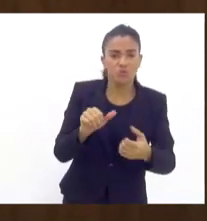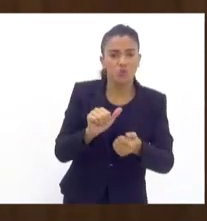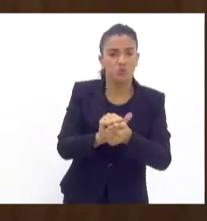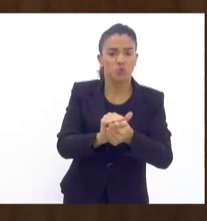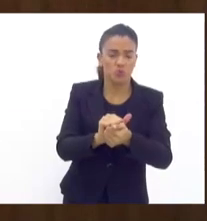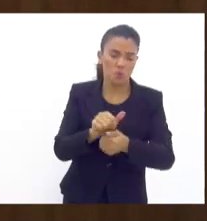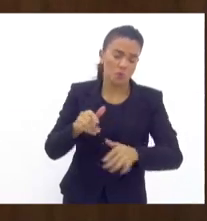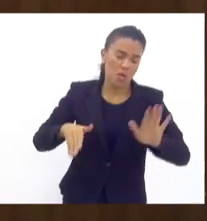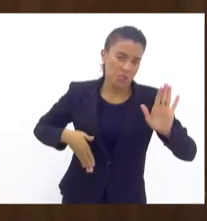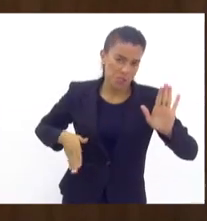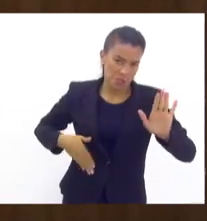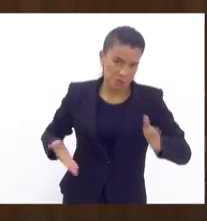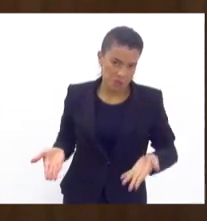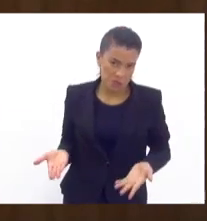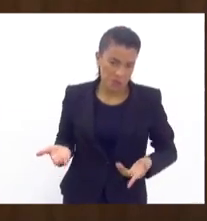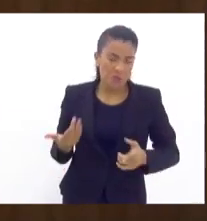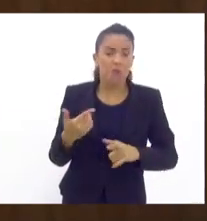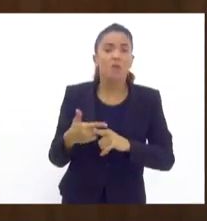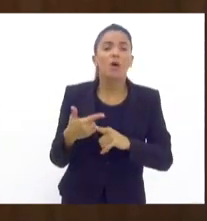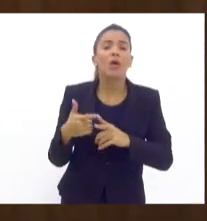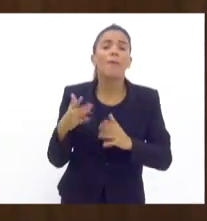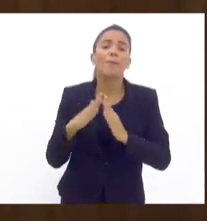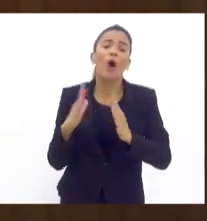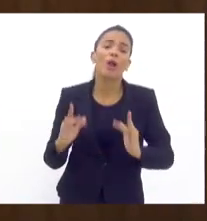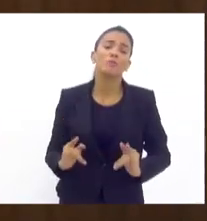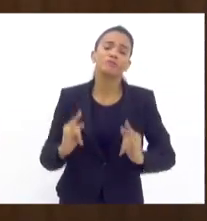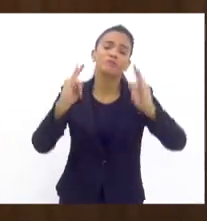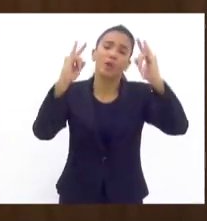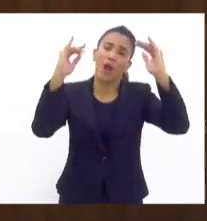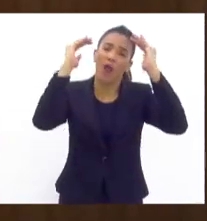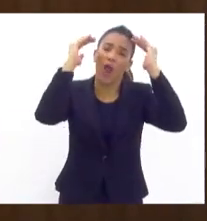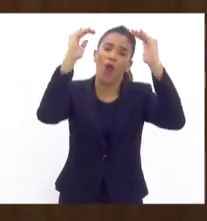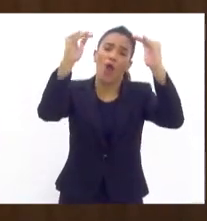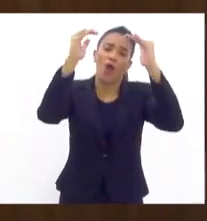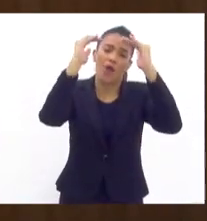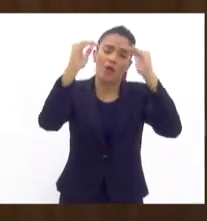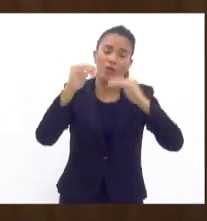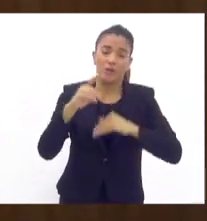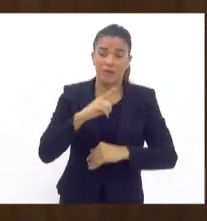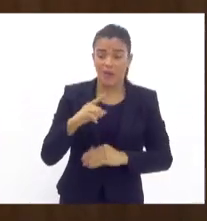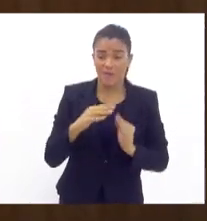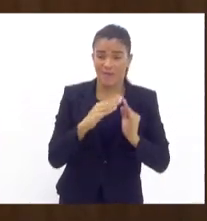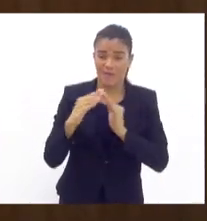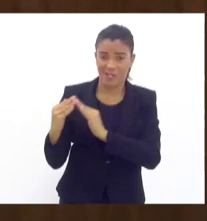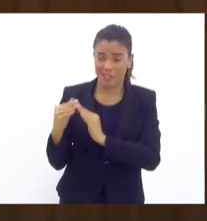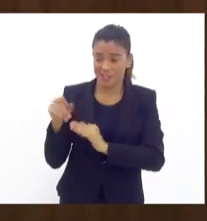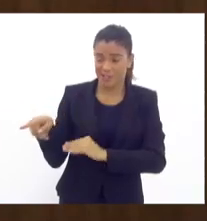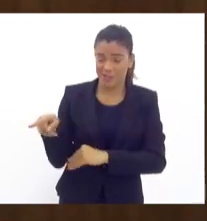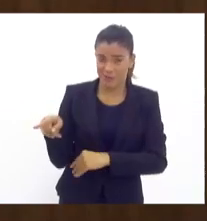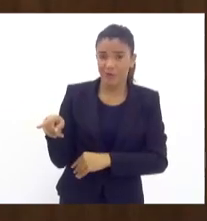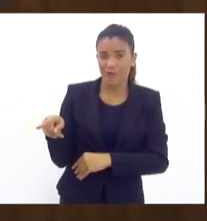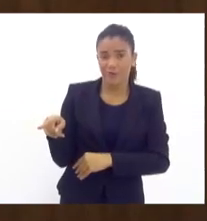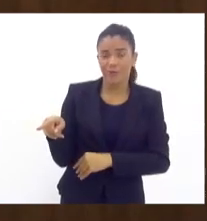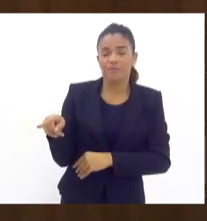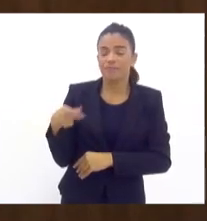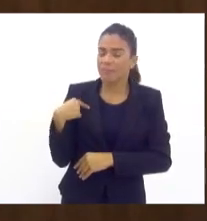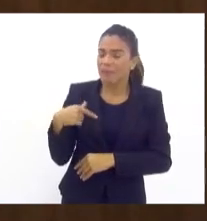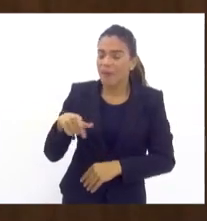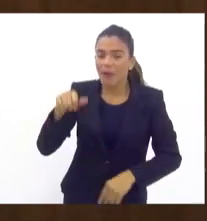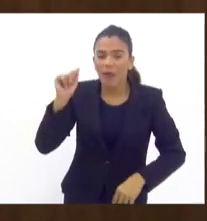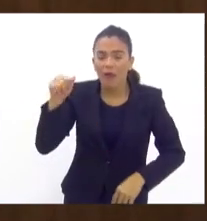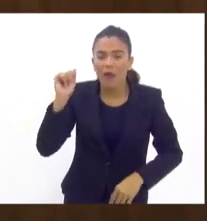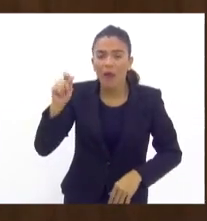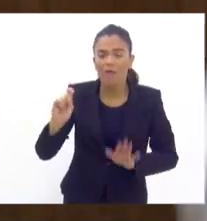das vezes, não chega na porta dele porque ele está na cobertura. mas chega na porta do vizinho que tem que abrir, que dá de cara com um